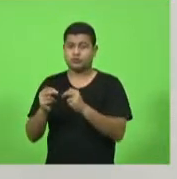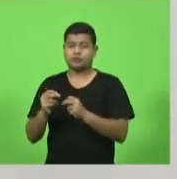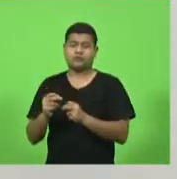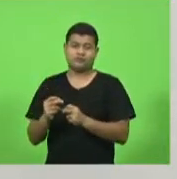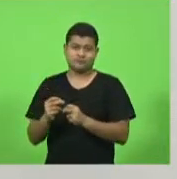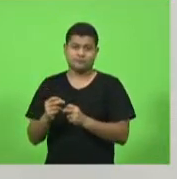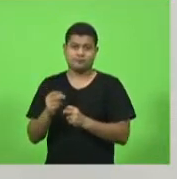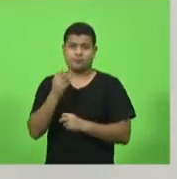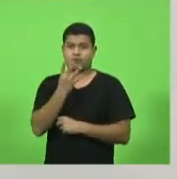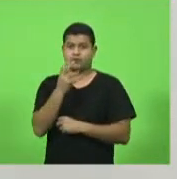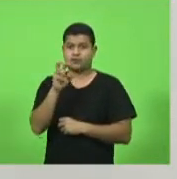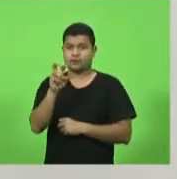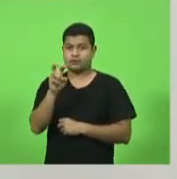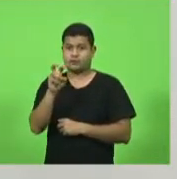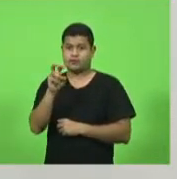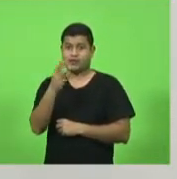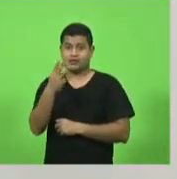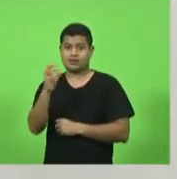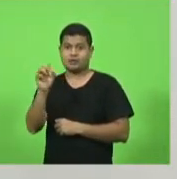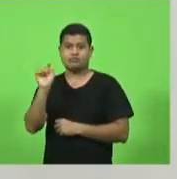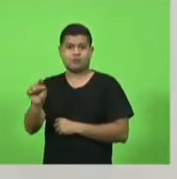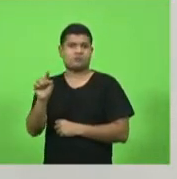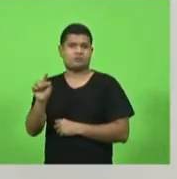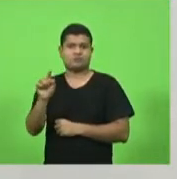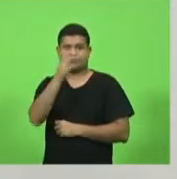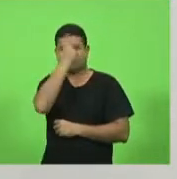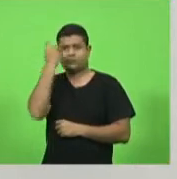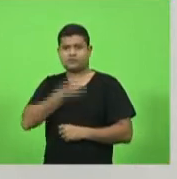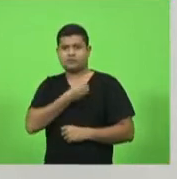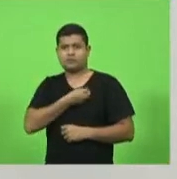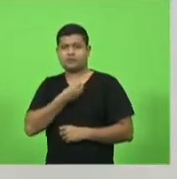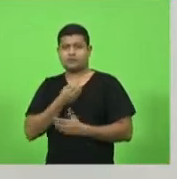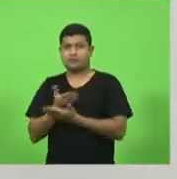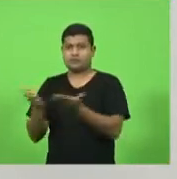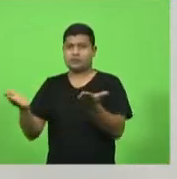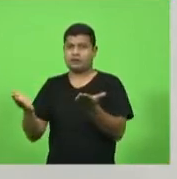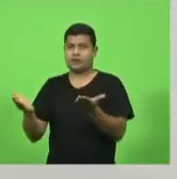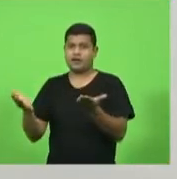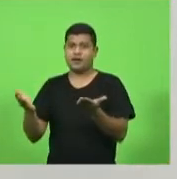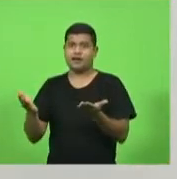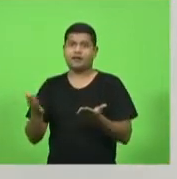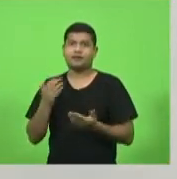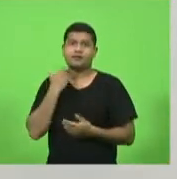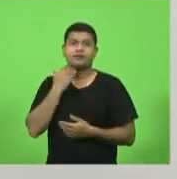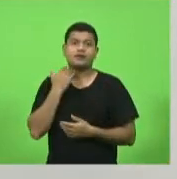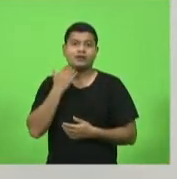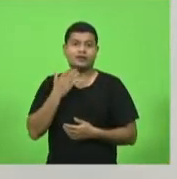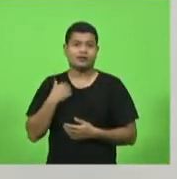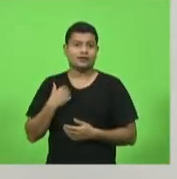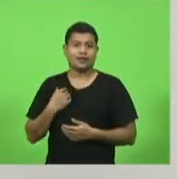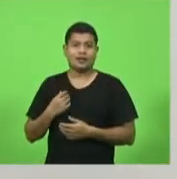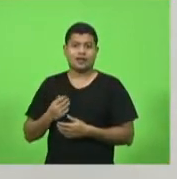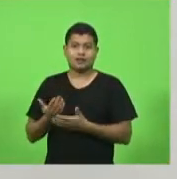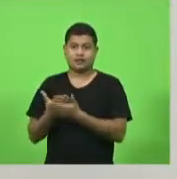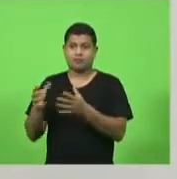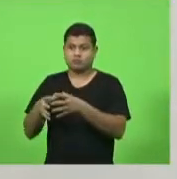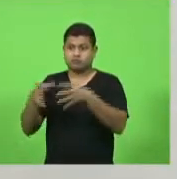a teoria da população. Não, porque eu tenho uma grande população.